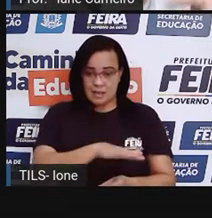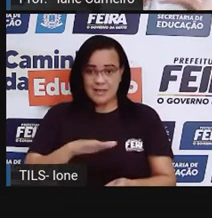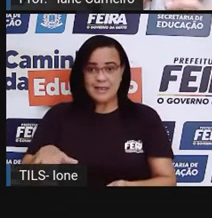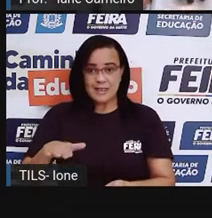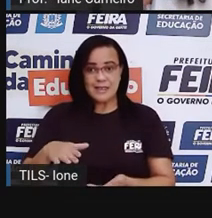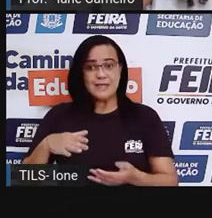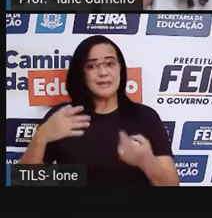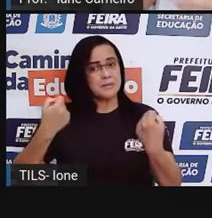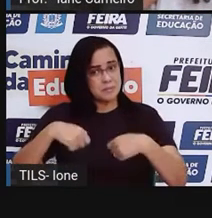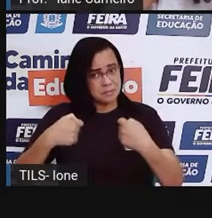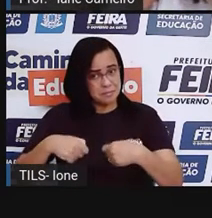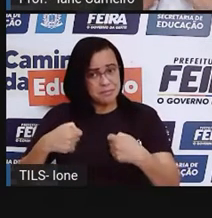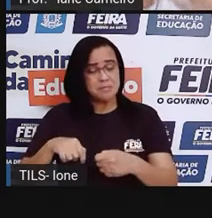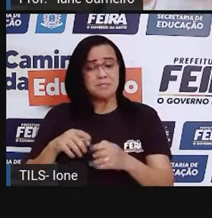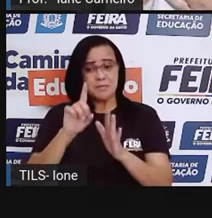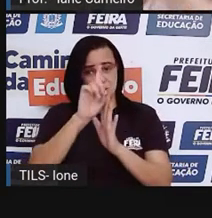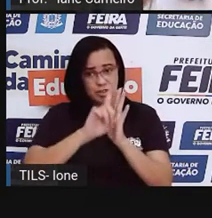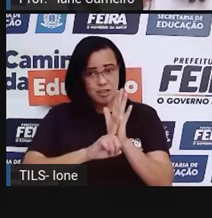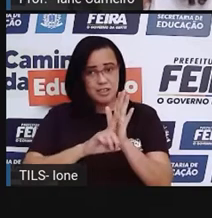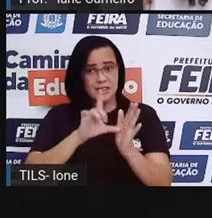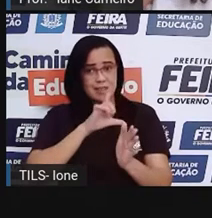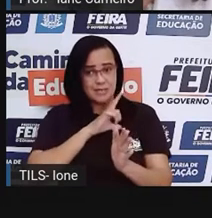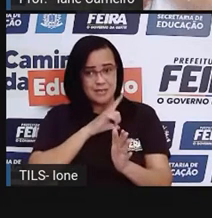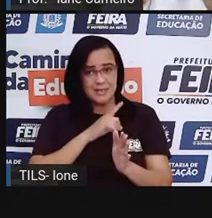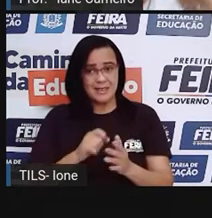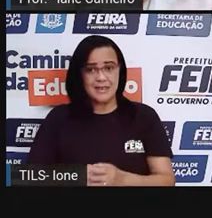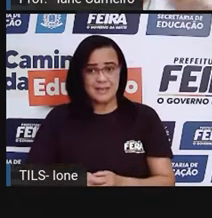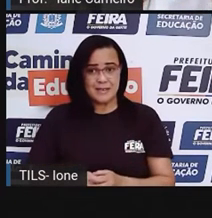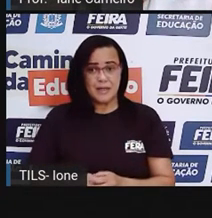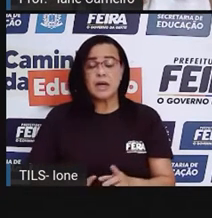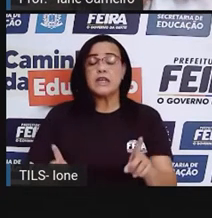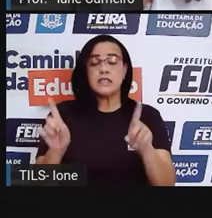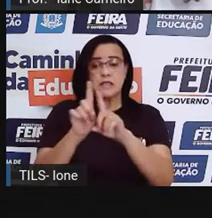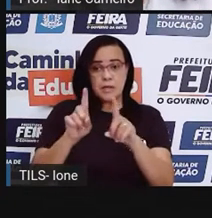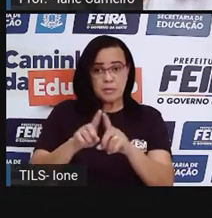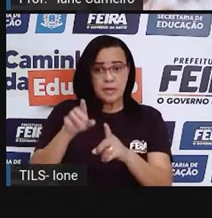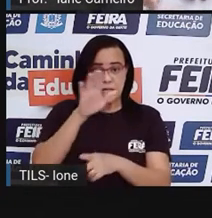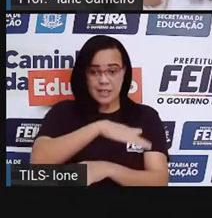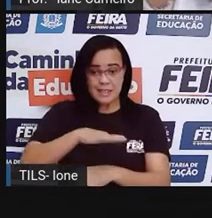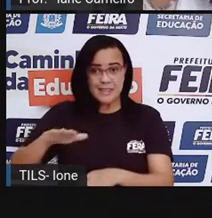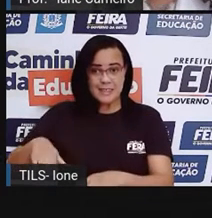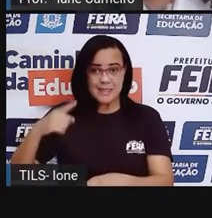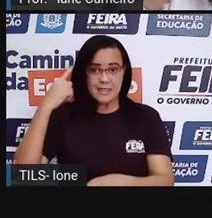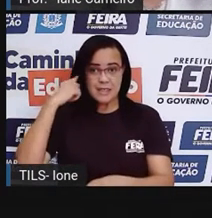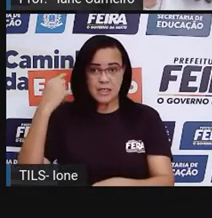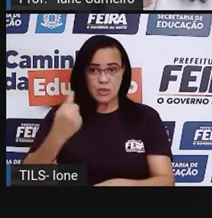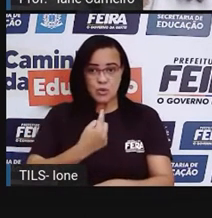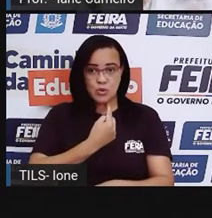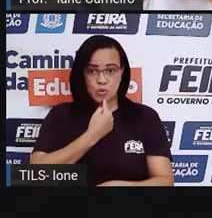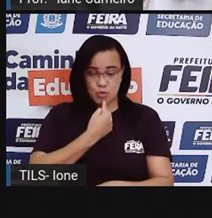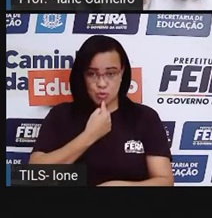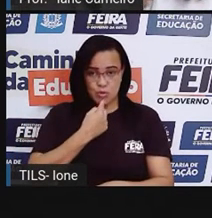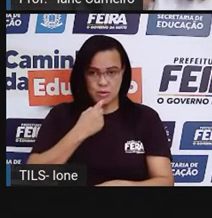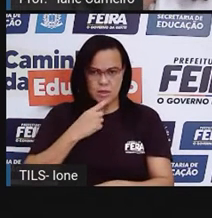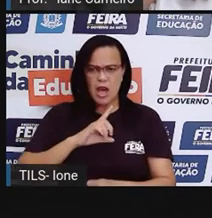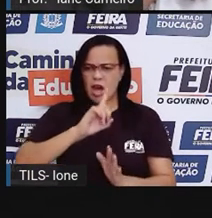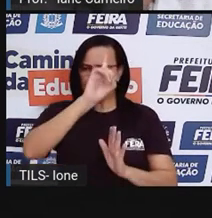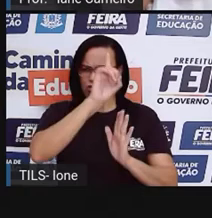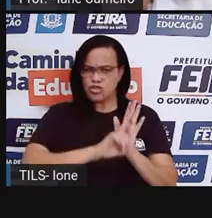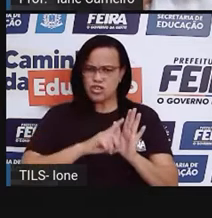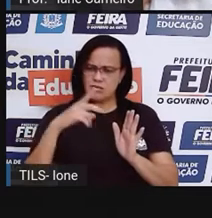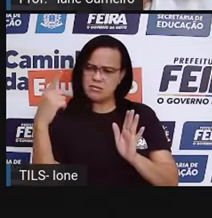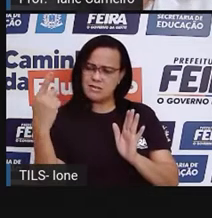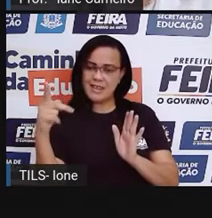é surda, né? Ela tem o direito de ter um intérprete de líderes para que ela